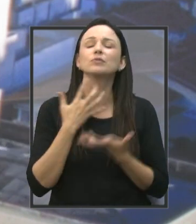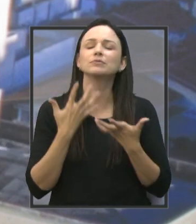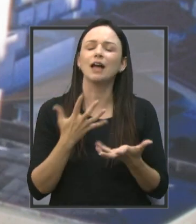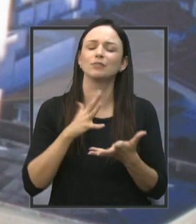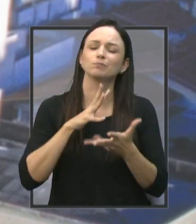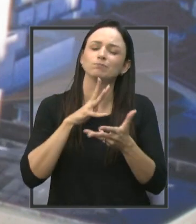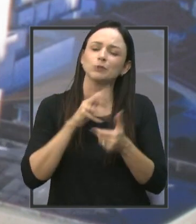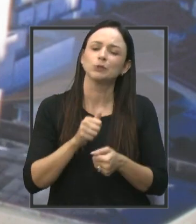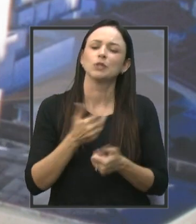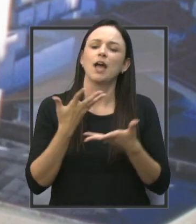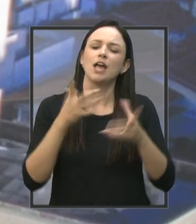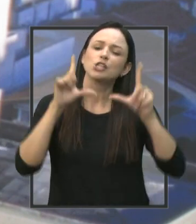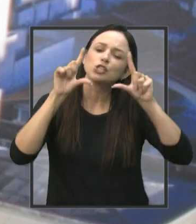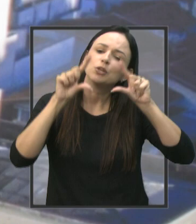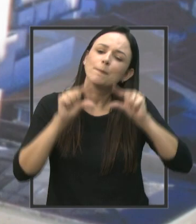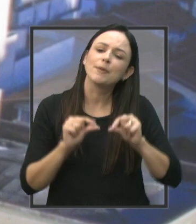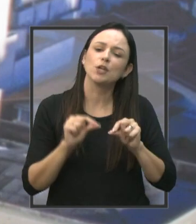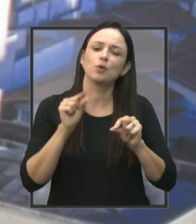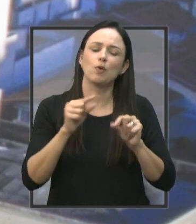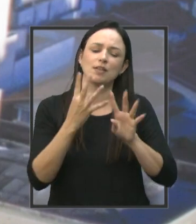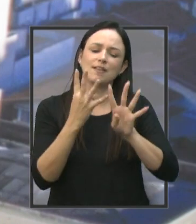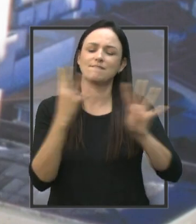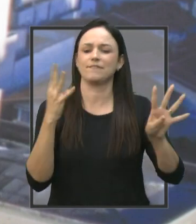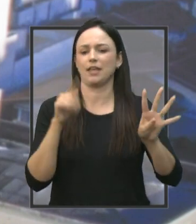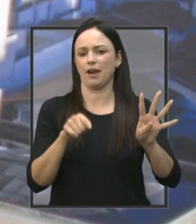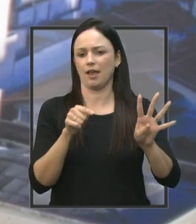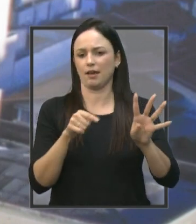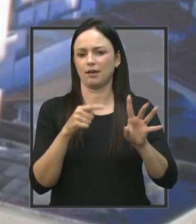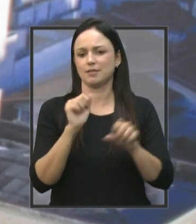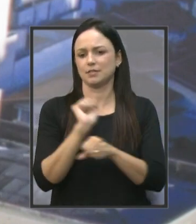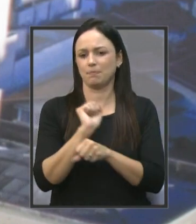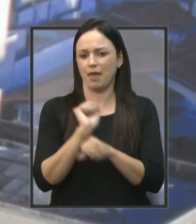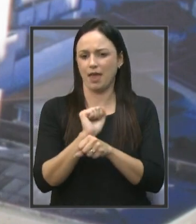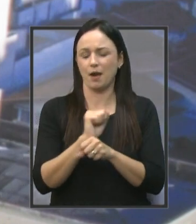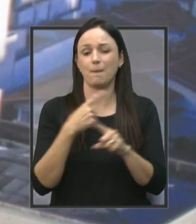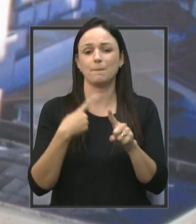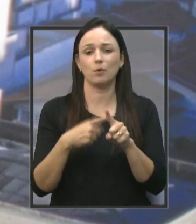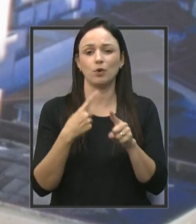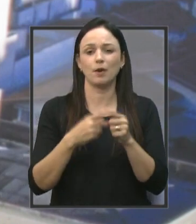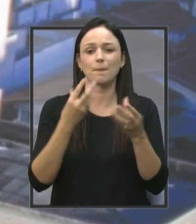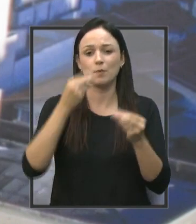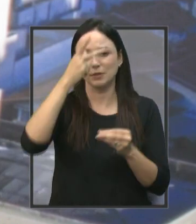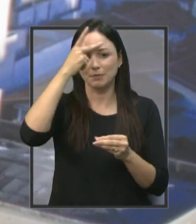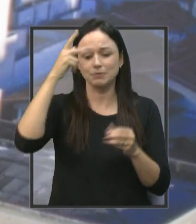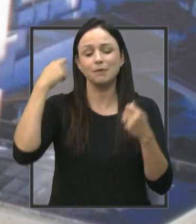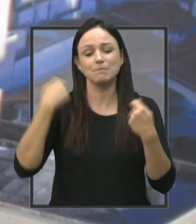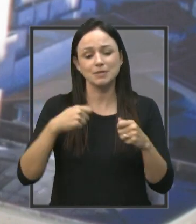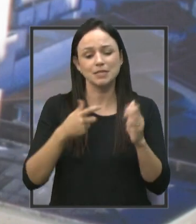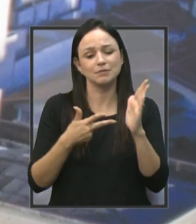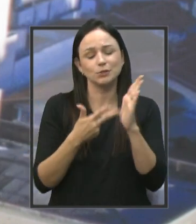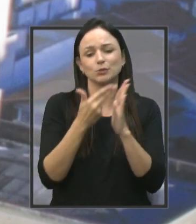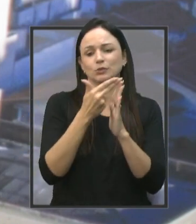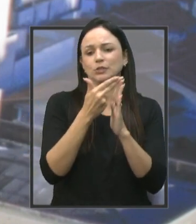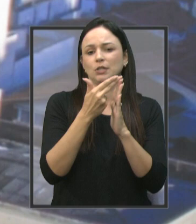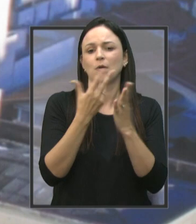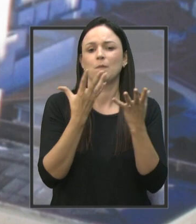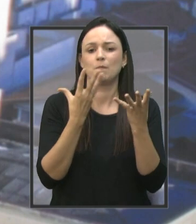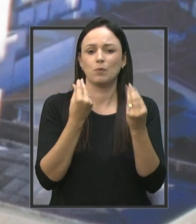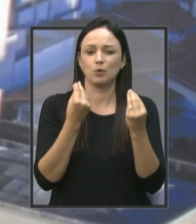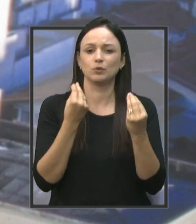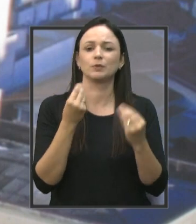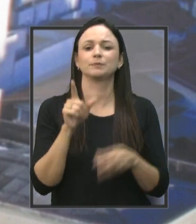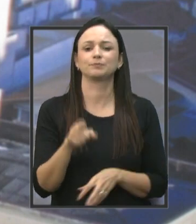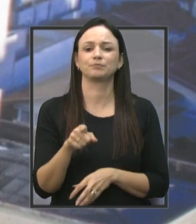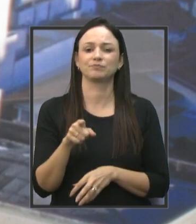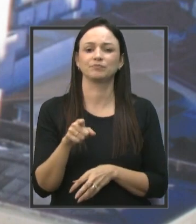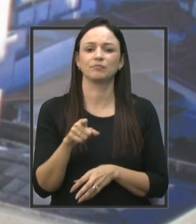diminuir essa fila de espera, porque muitos precisam ser atendidos. E muitos, aliás, eu acredito